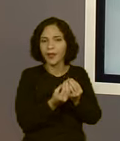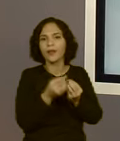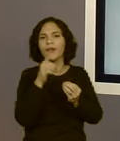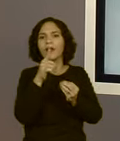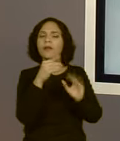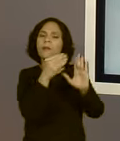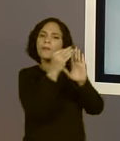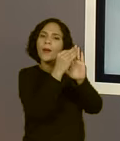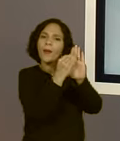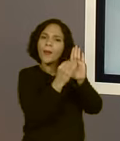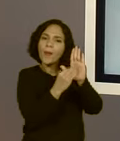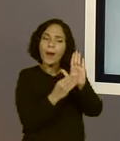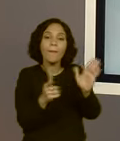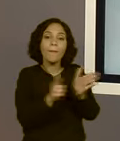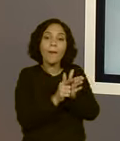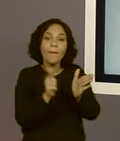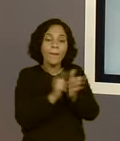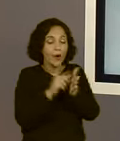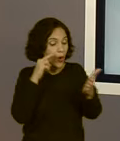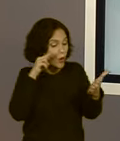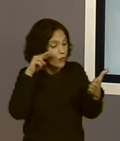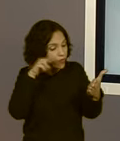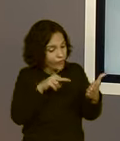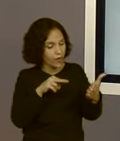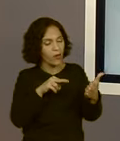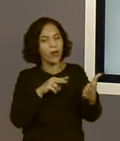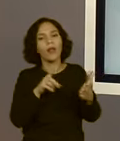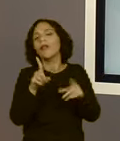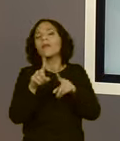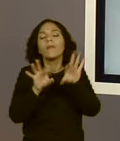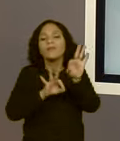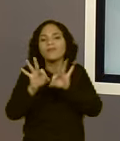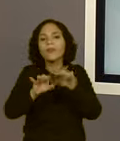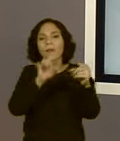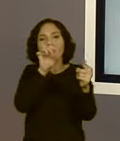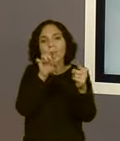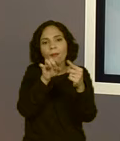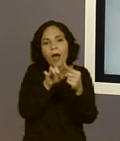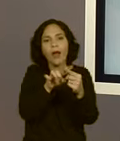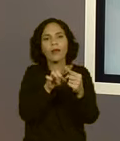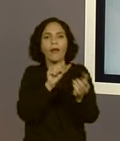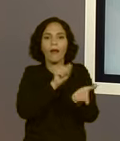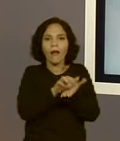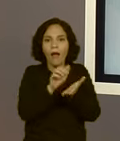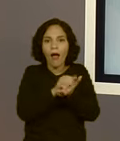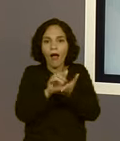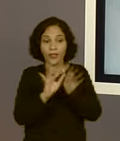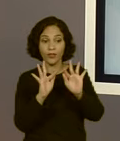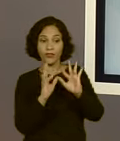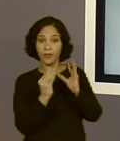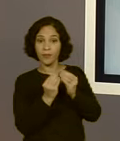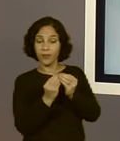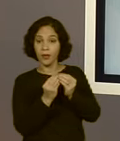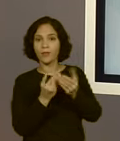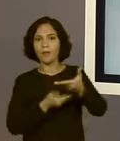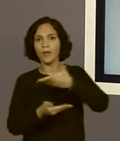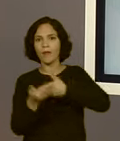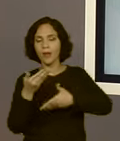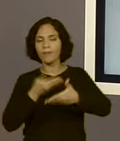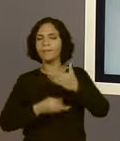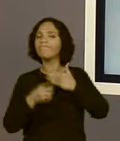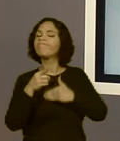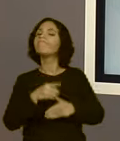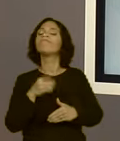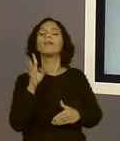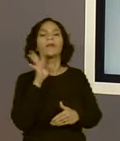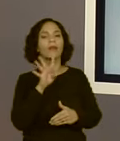colocar as contas no papel, fazer metas de gasto, previsão de gastos junto com a família, pode ser